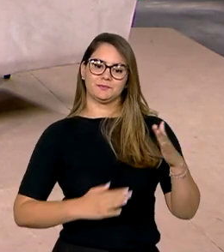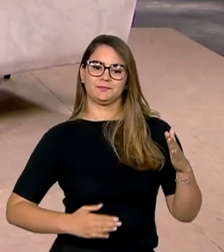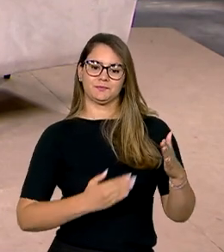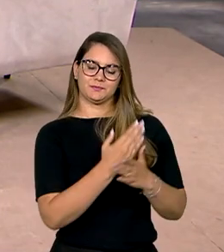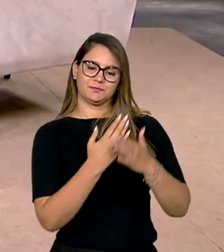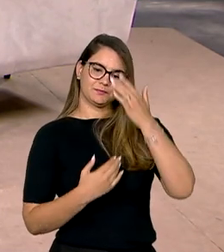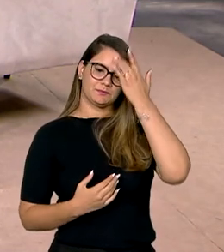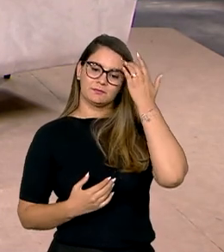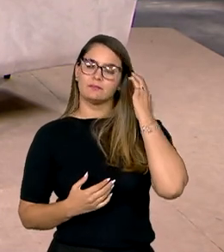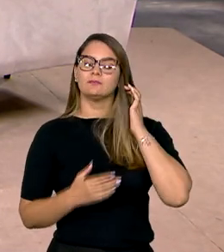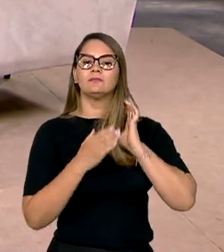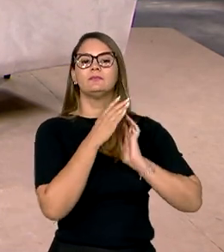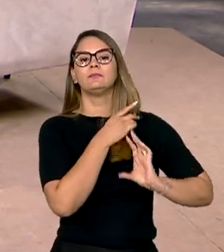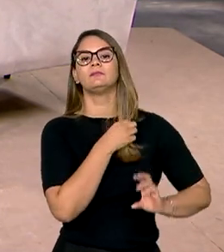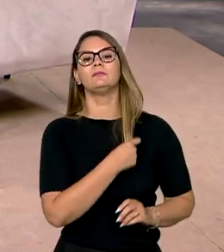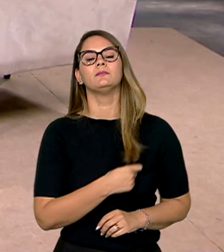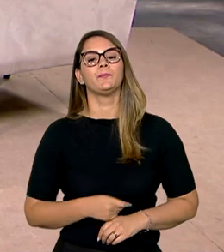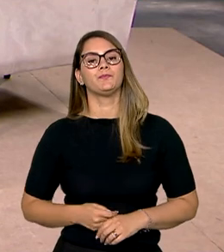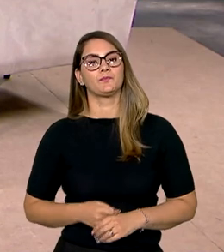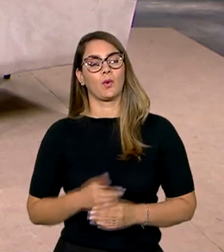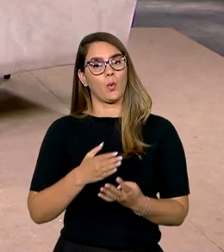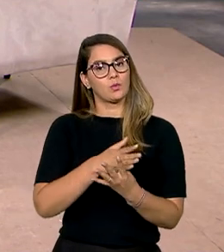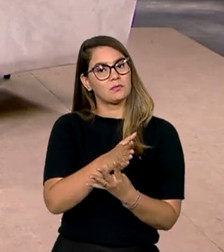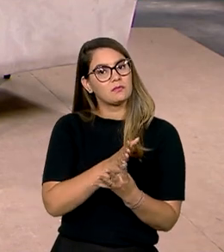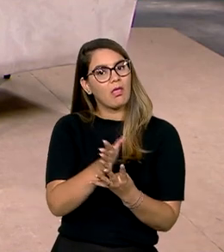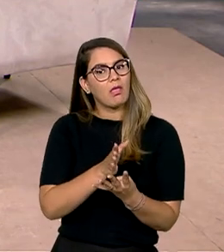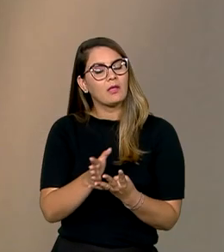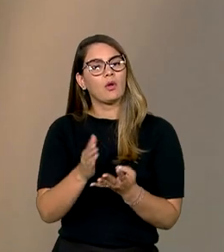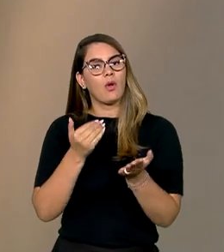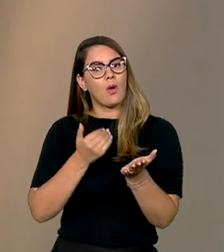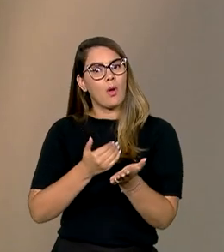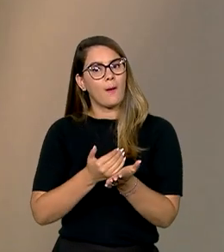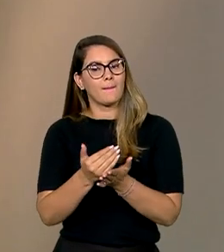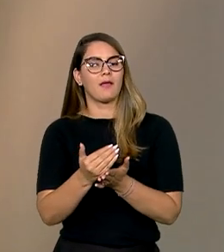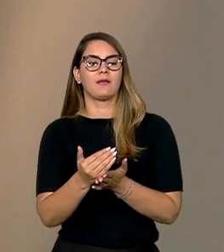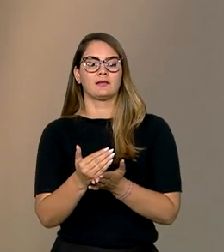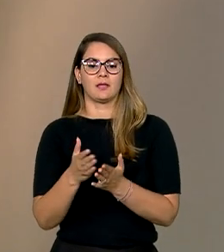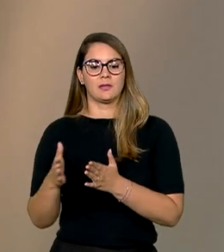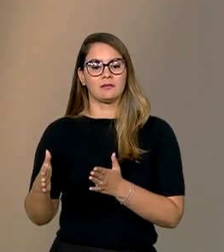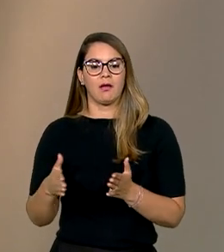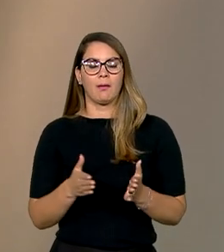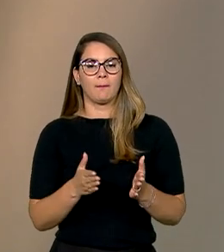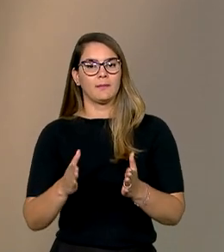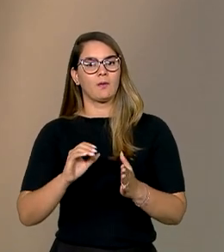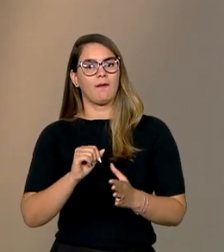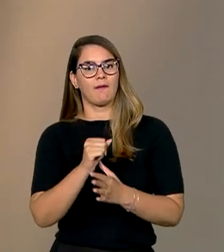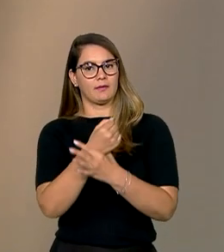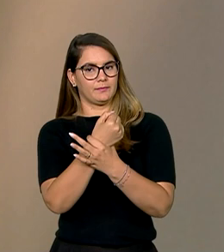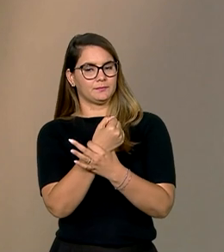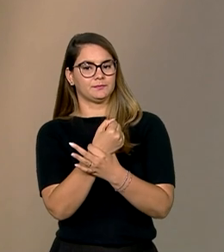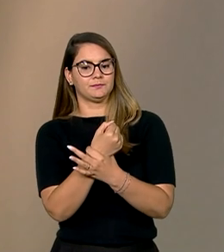Os eixos foram definidos aí para esse programa começam aí com essa diretriz de garantir uma